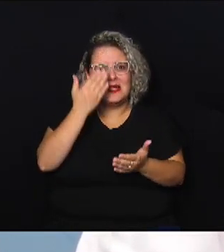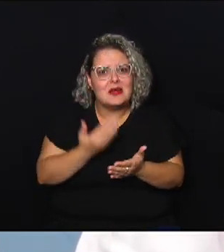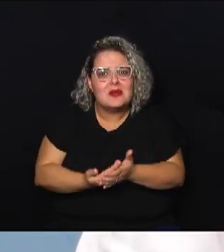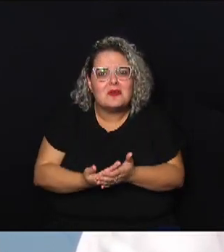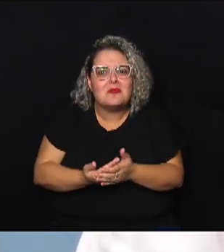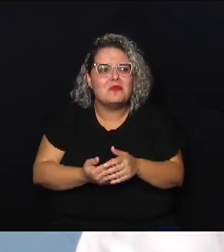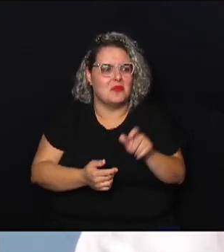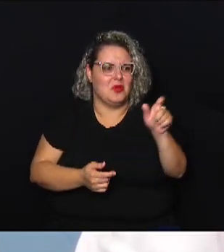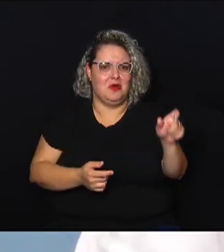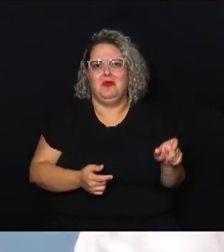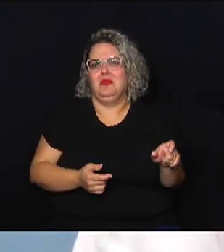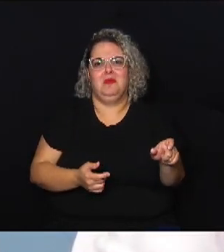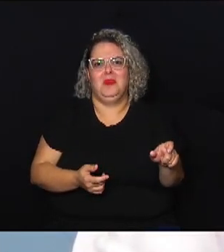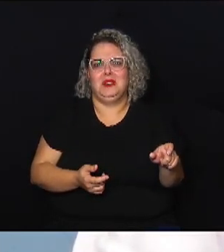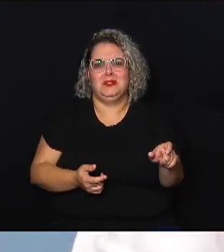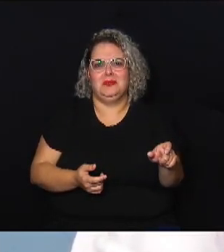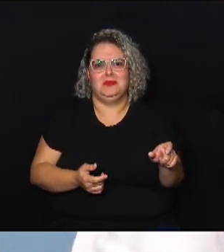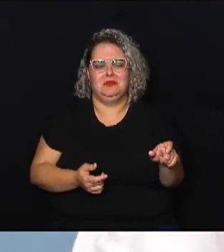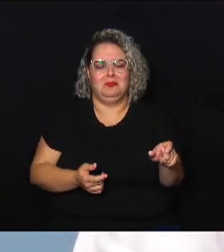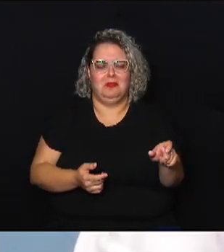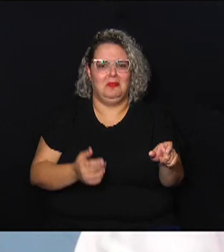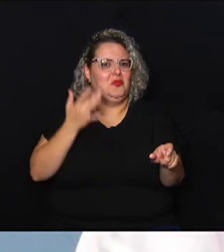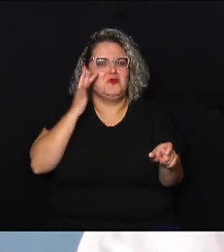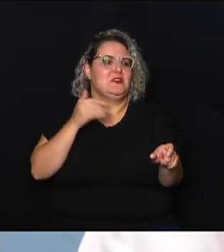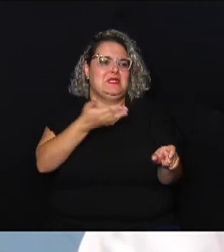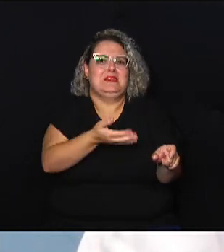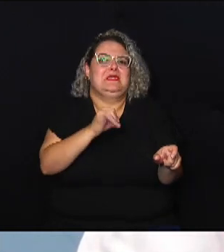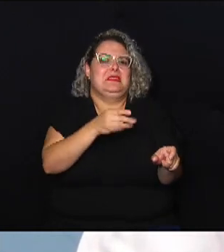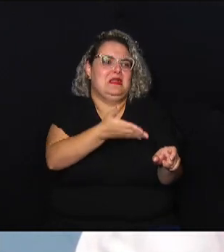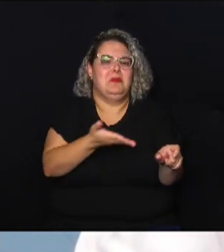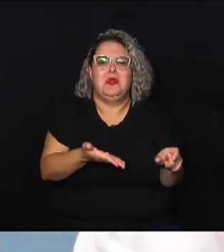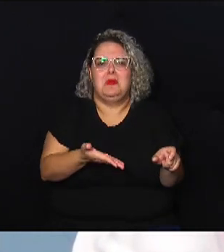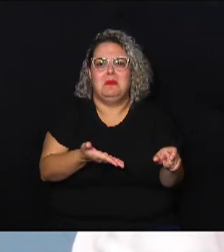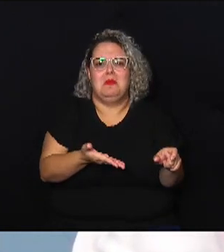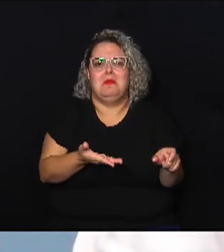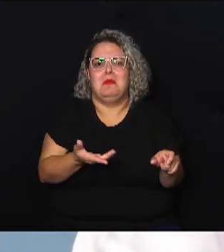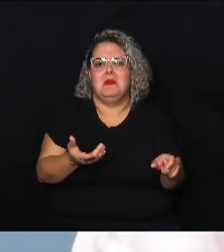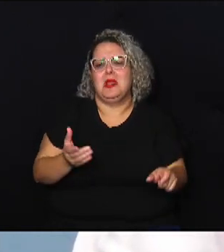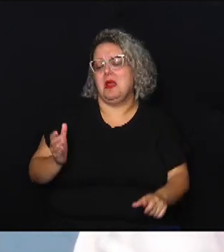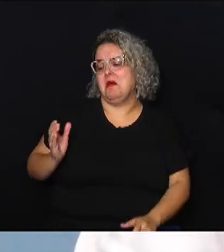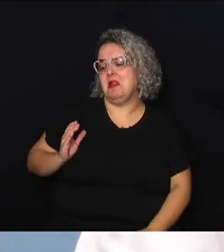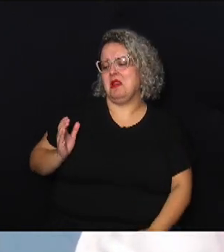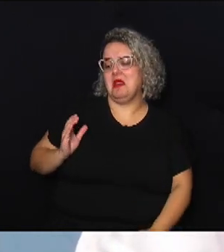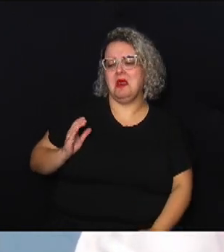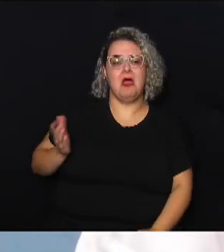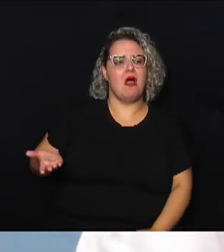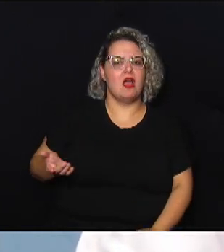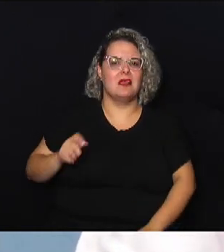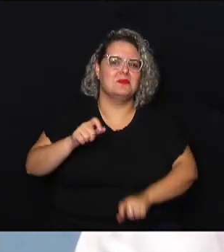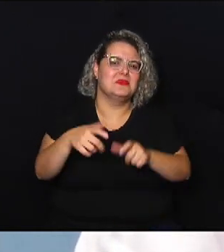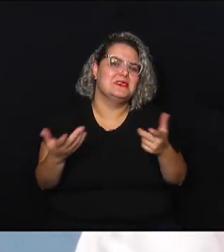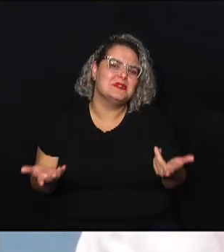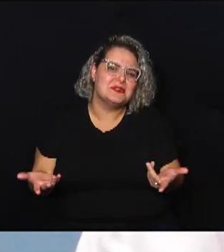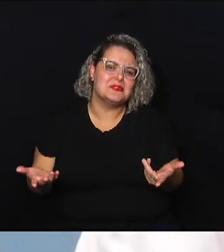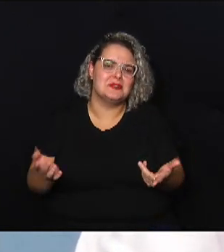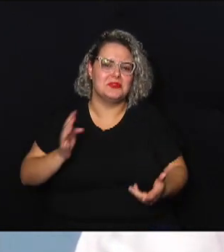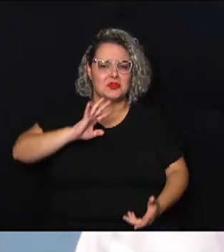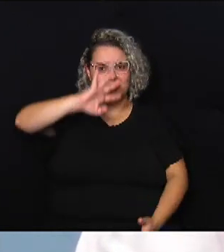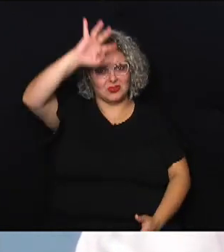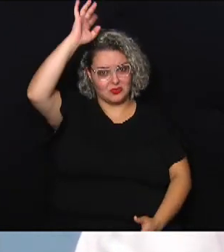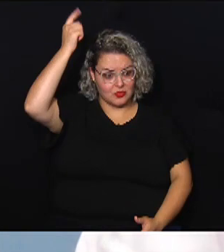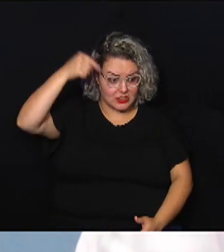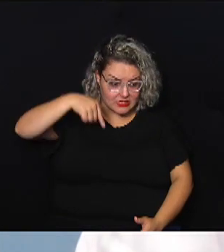humano uma pessoa dessa se aproveite para ganhar dinheiro em cima dessas pessoas inclusive eu falei ao prefeito os bombeiros estão indo